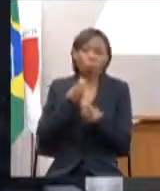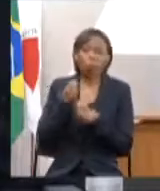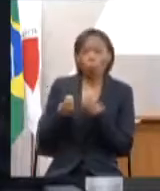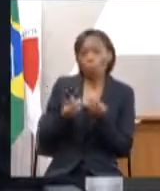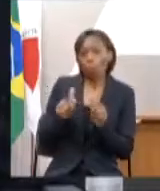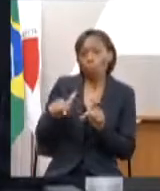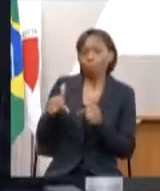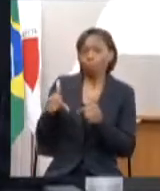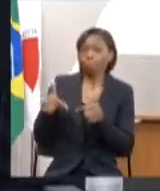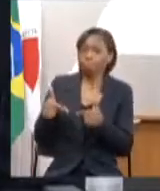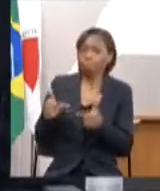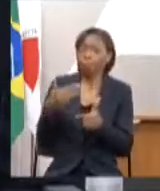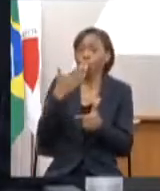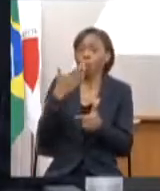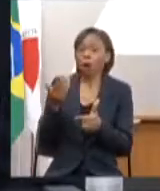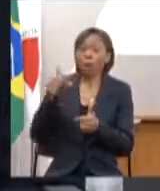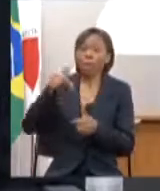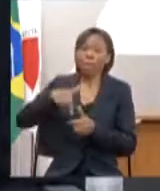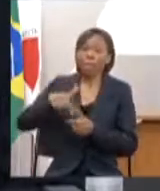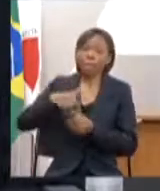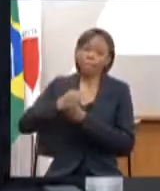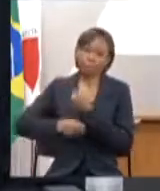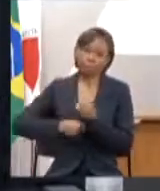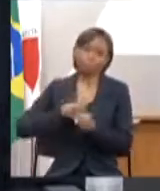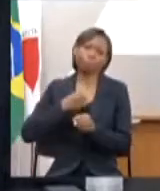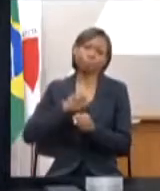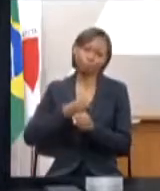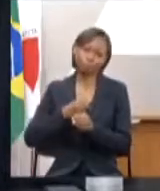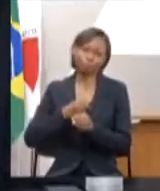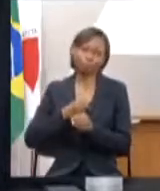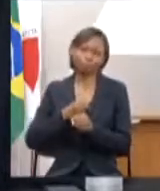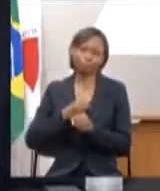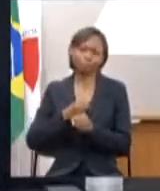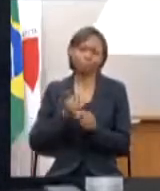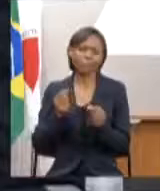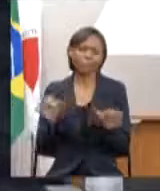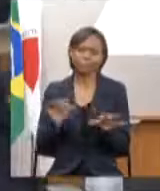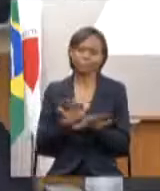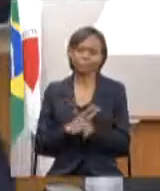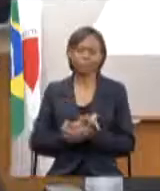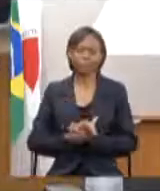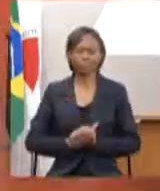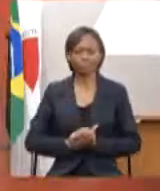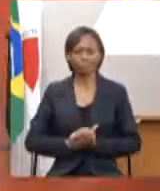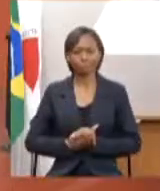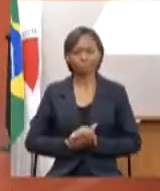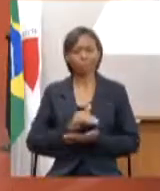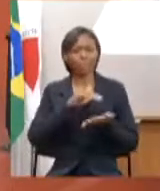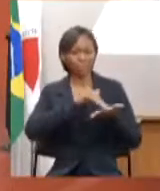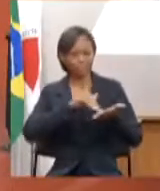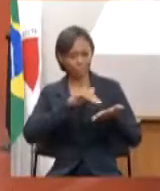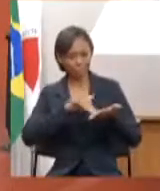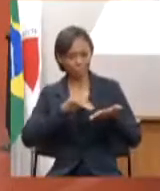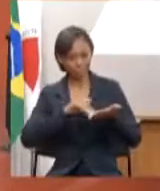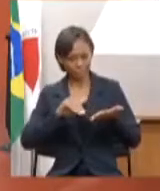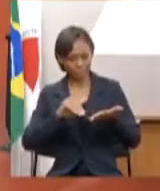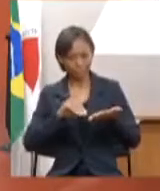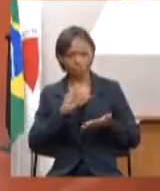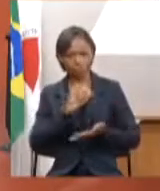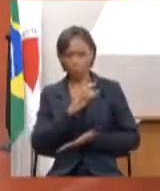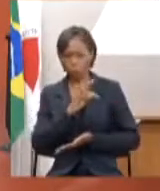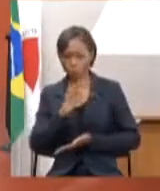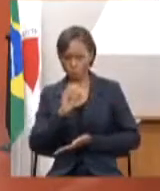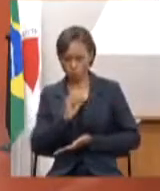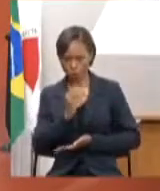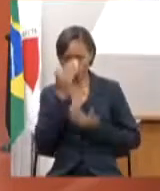executar ainda esse ano. Era isso, senhor presidente. Obrigado, secretário. Eu vou pedir